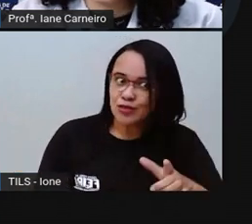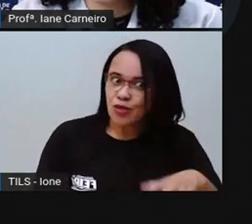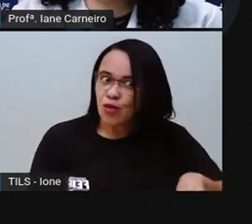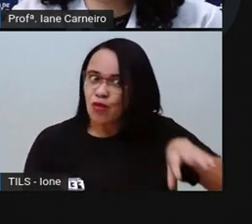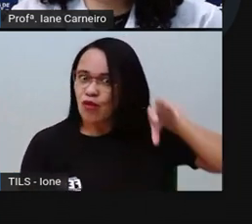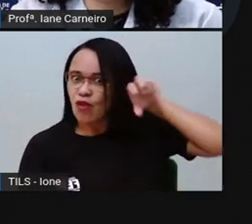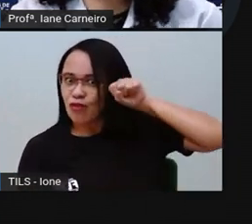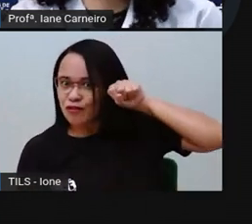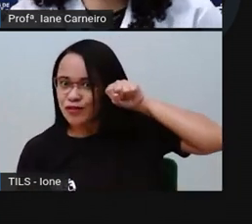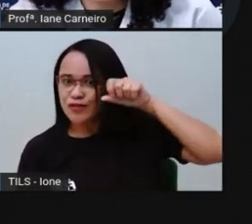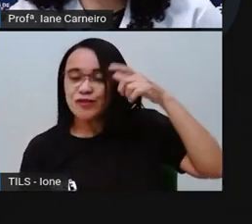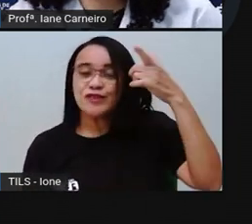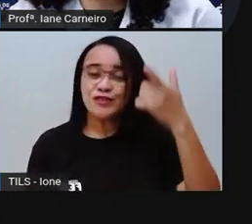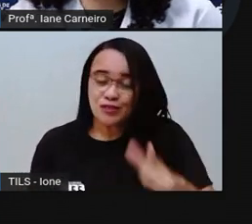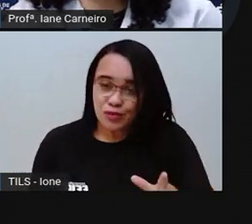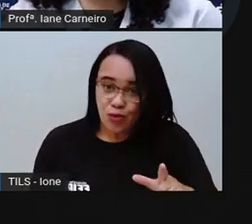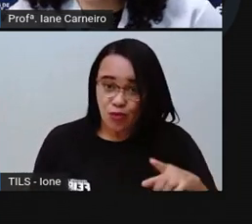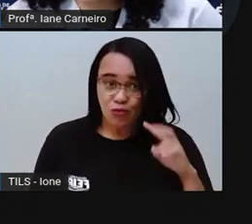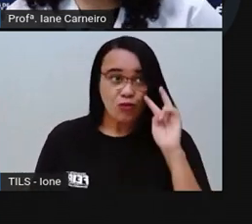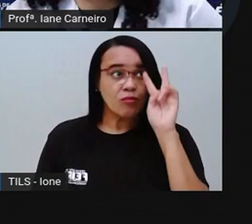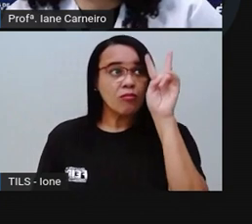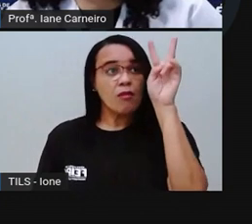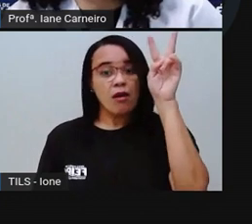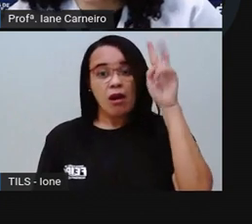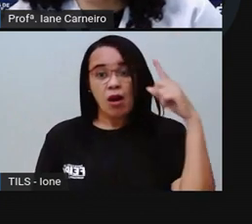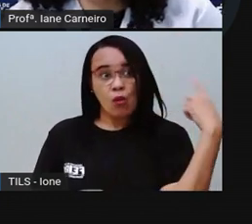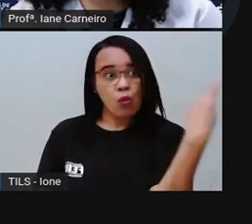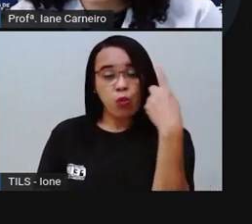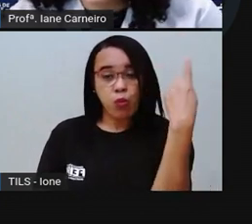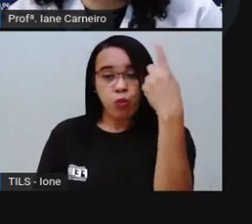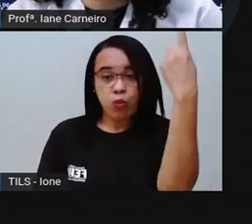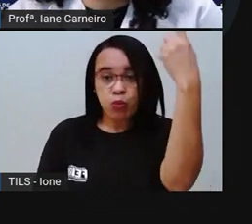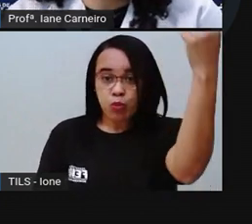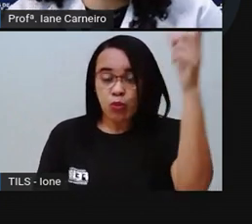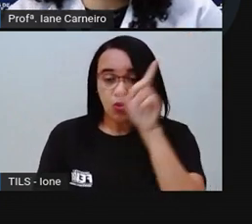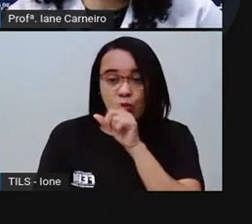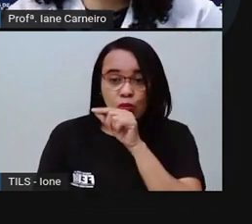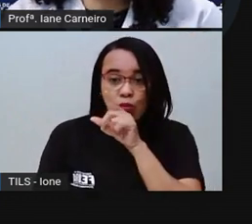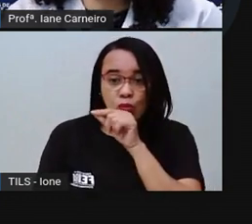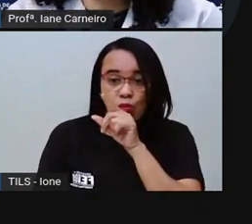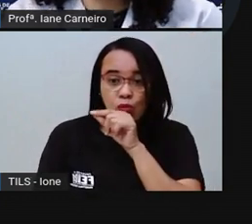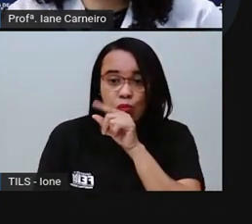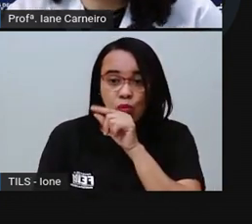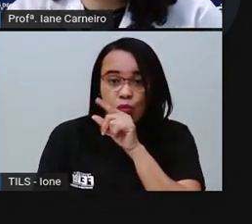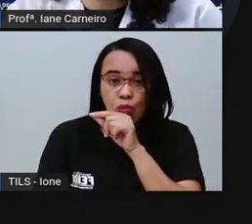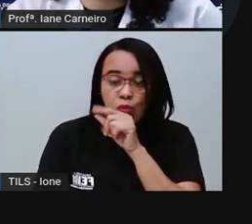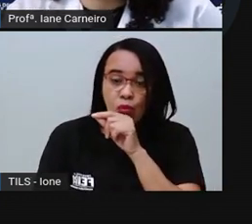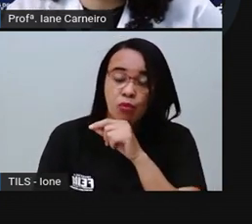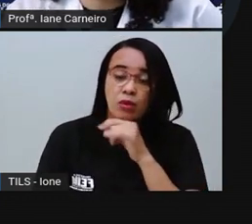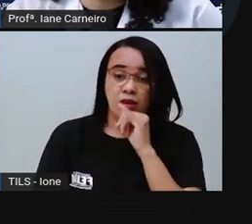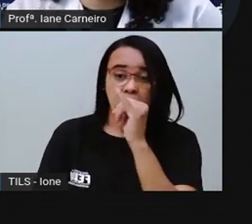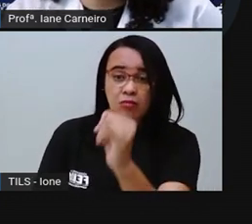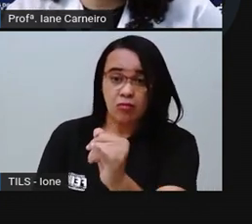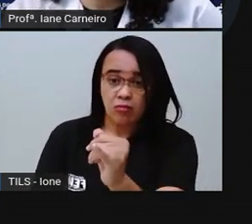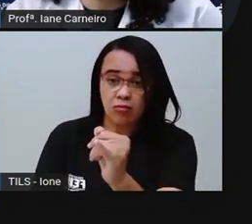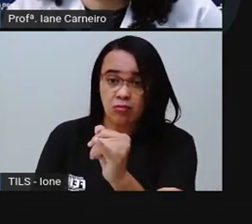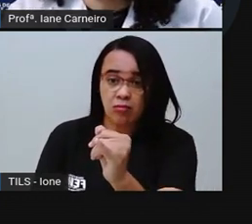dessa vez vinha lá do alto de uma laranjeira. Era o Curió que dizia.